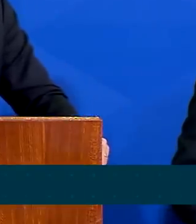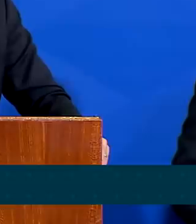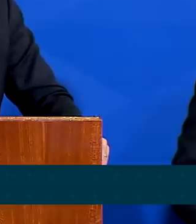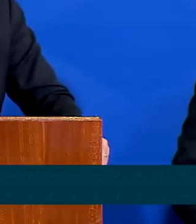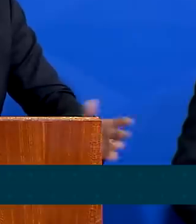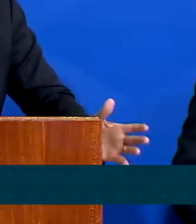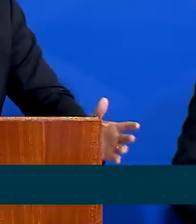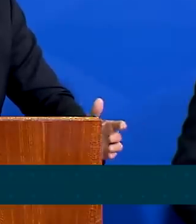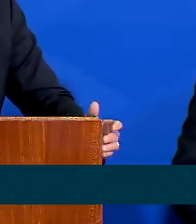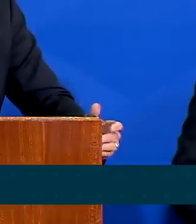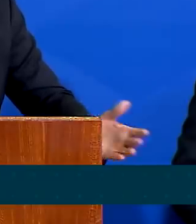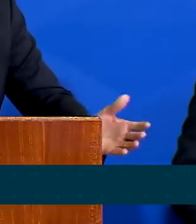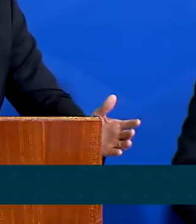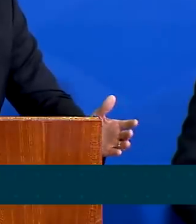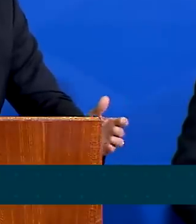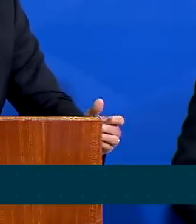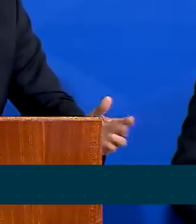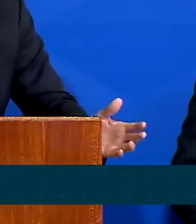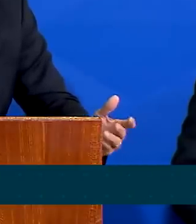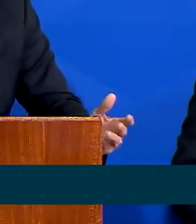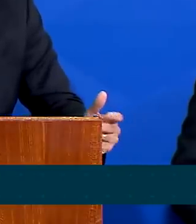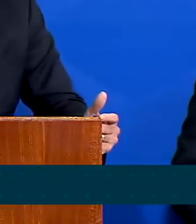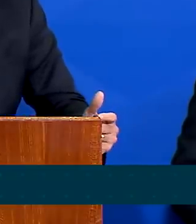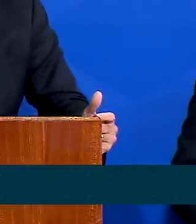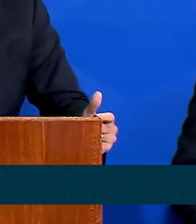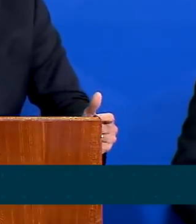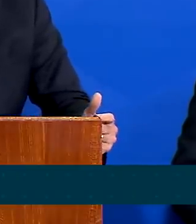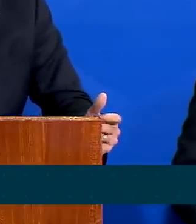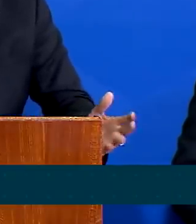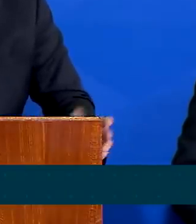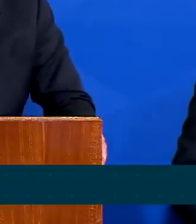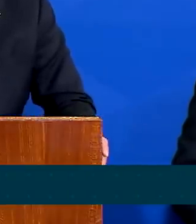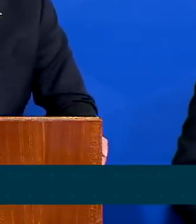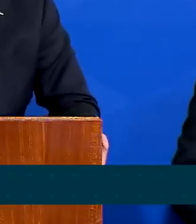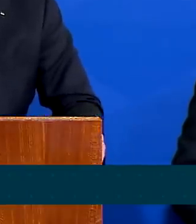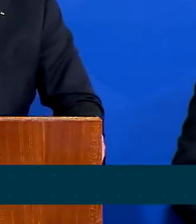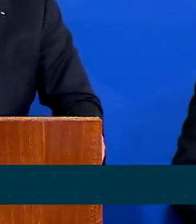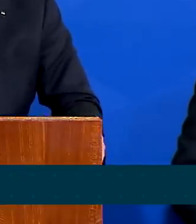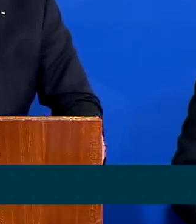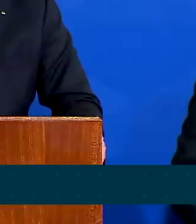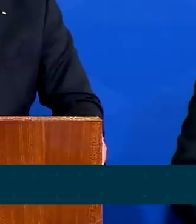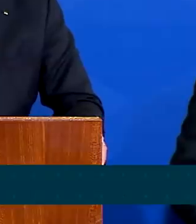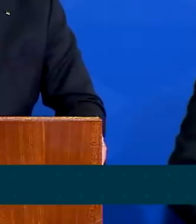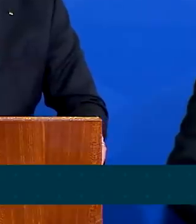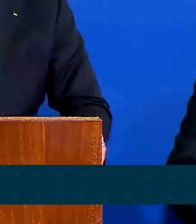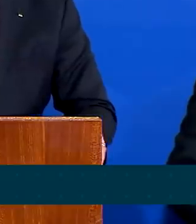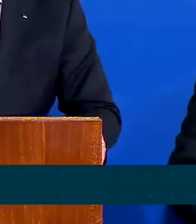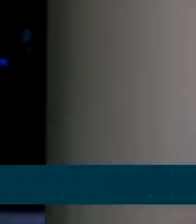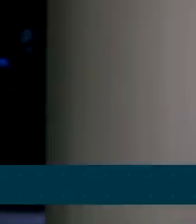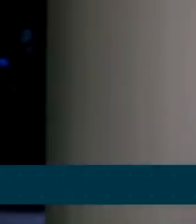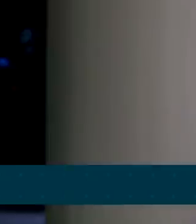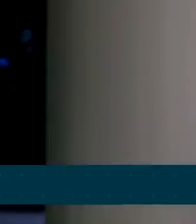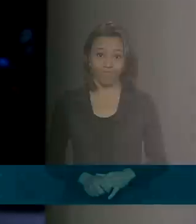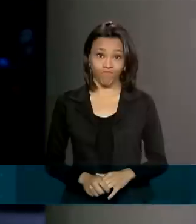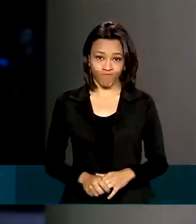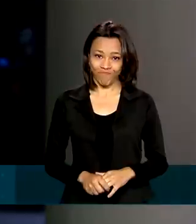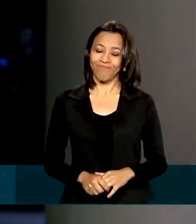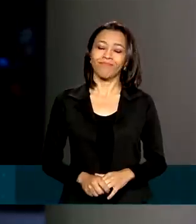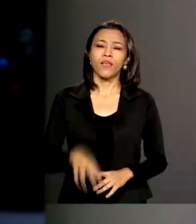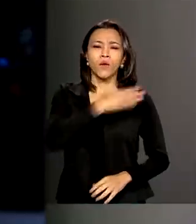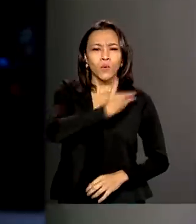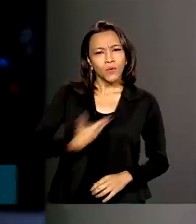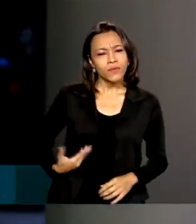que nós podemos talvez estar ultimando as últimas medidas do governo para que voltemos à normalidade no Brasil. O governo